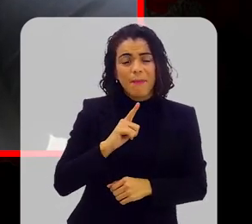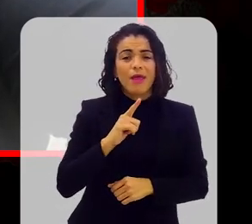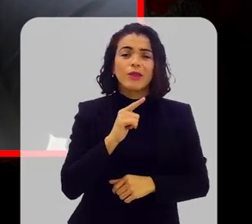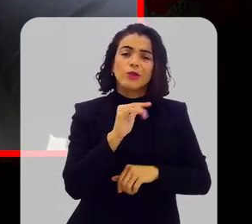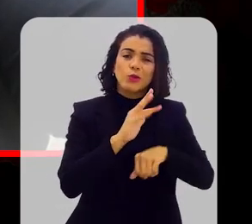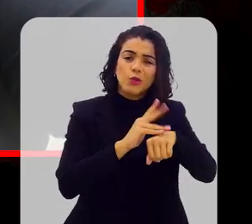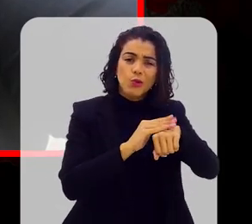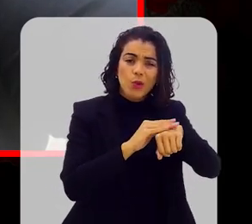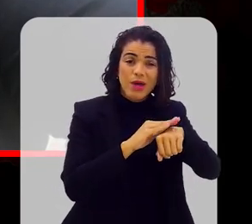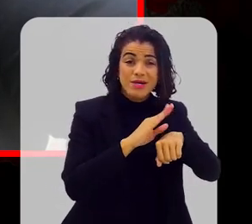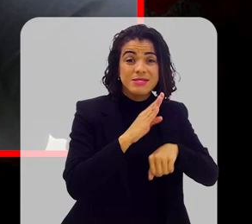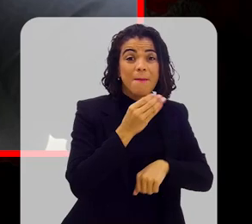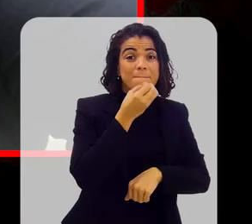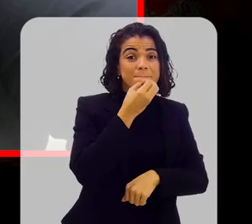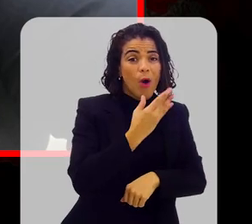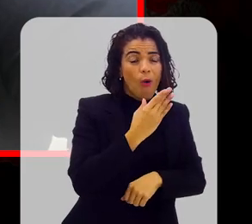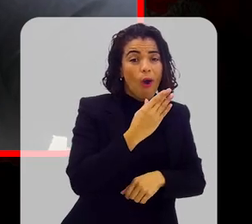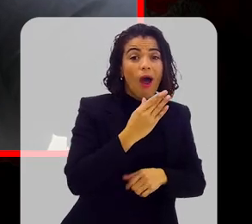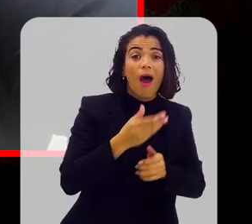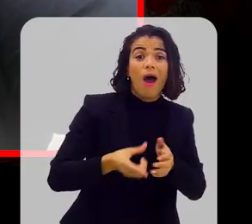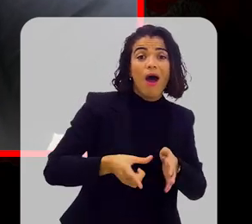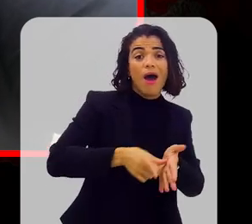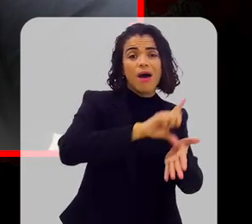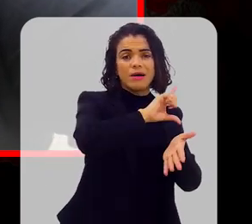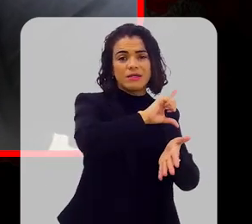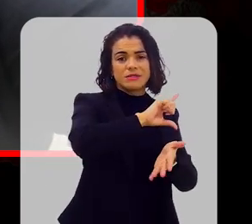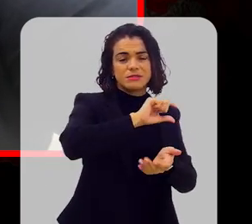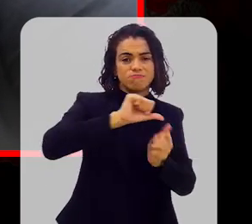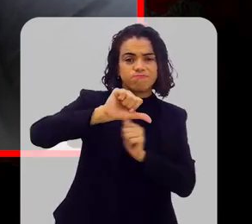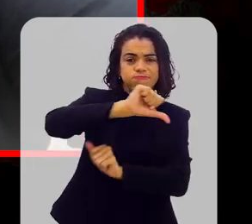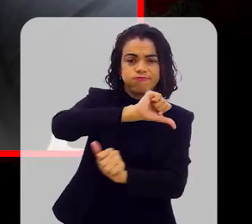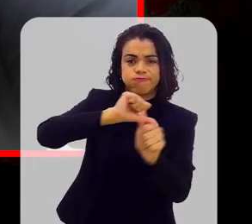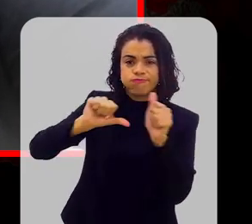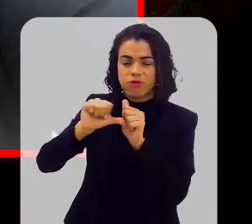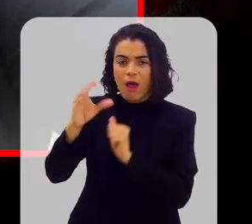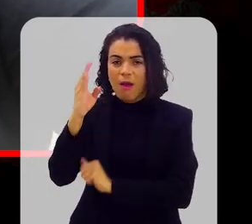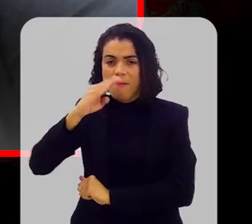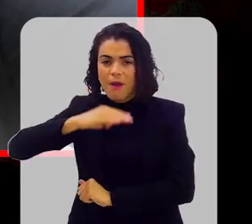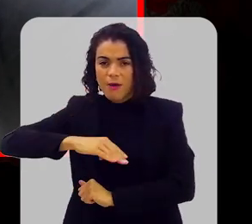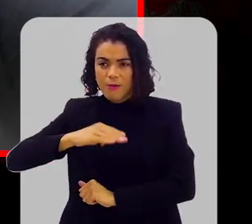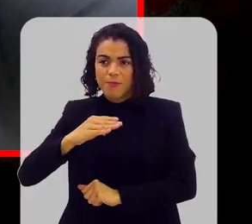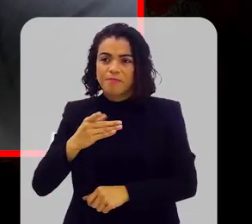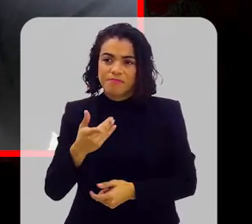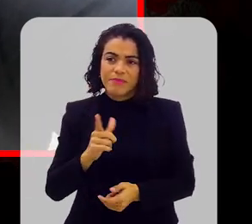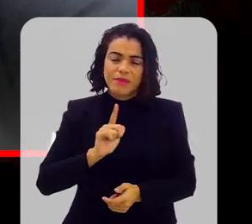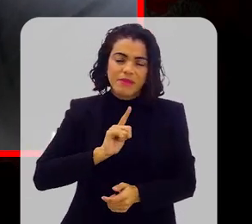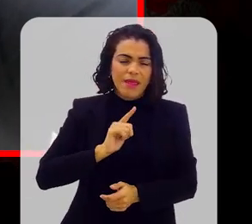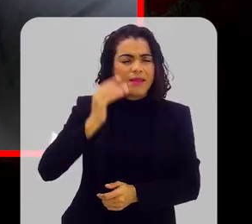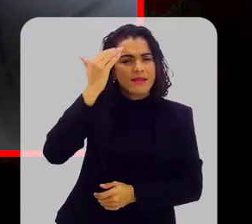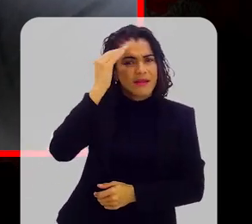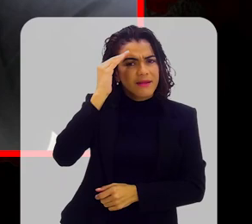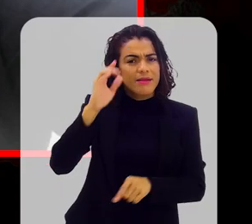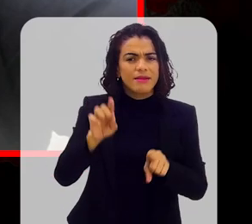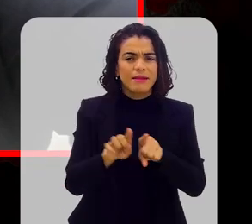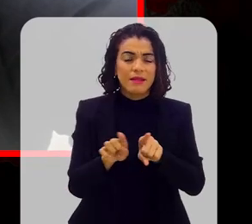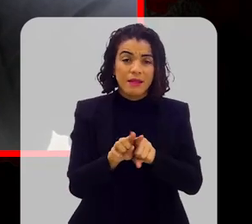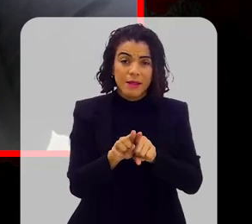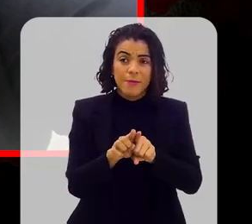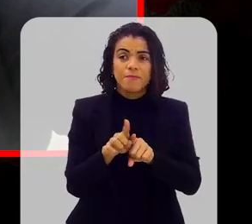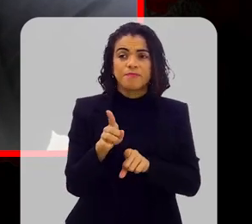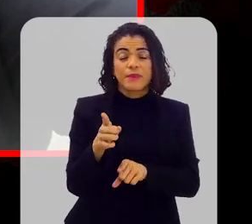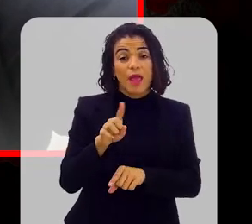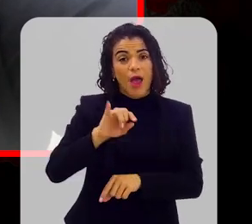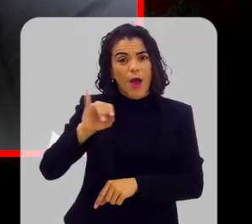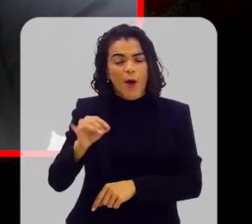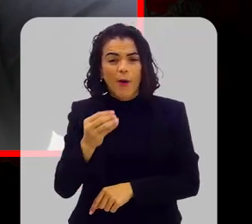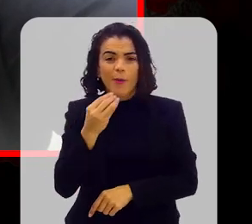doença benigna antes de ela se tornar maligna. Falando assim, é óbvio que isso é muito atrativo, mas a gente tem que entender também que